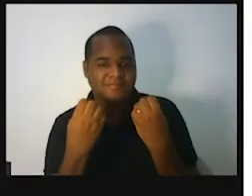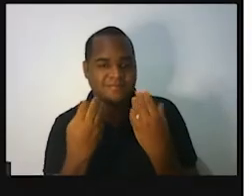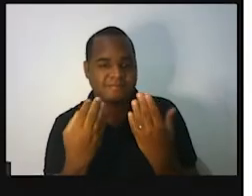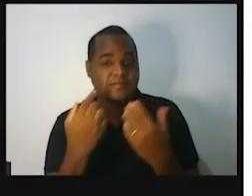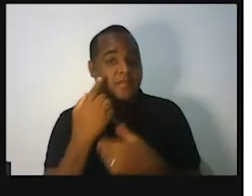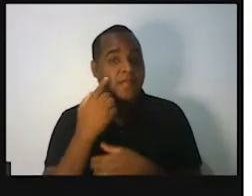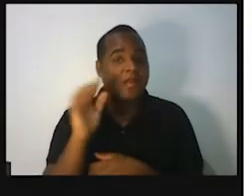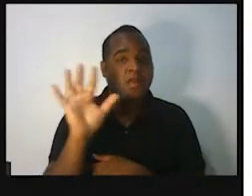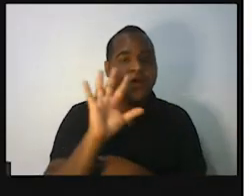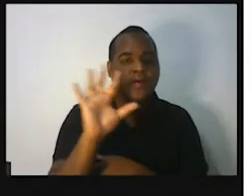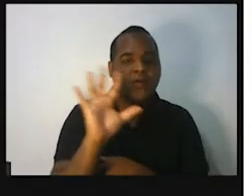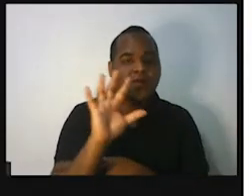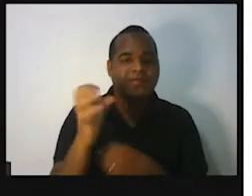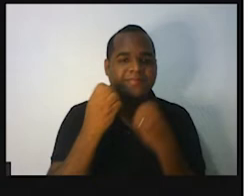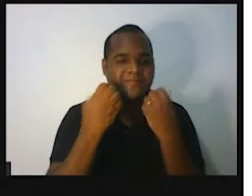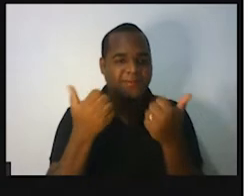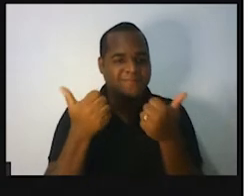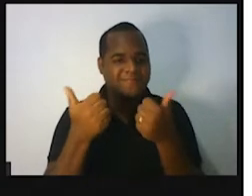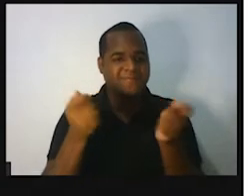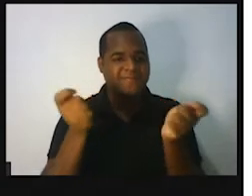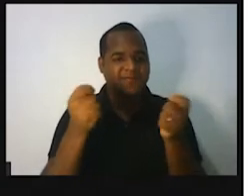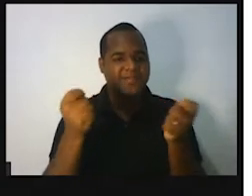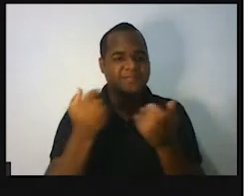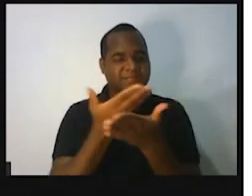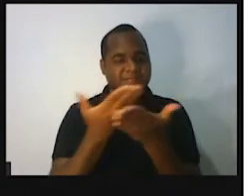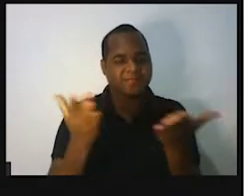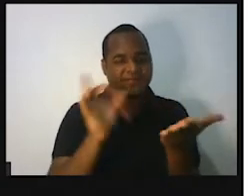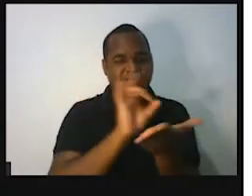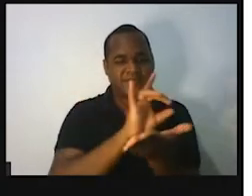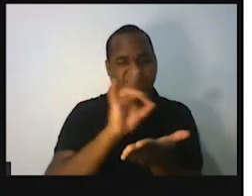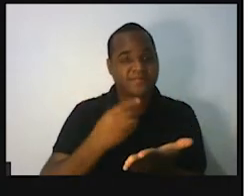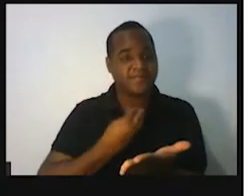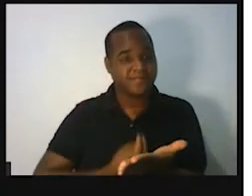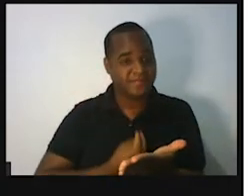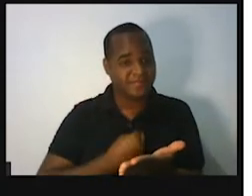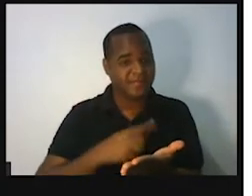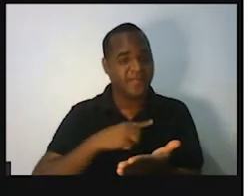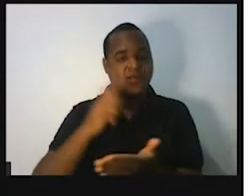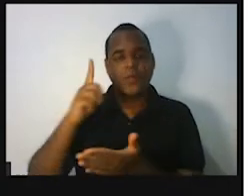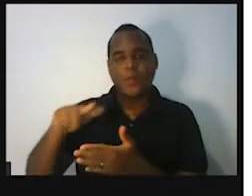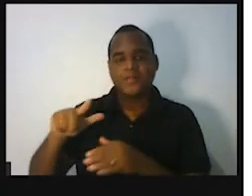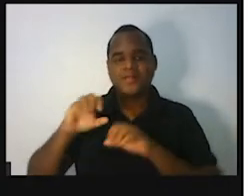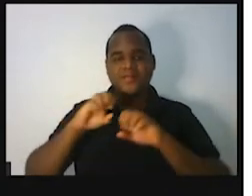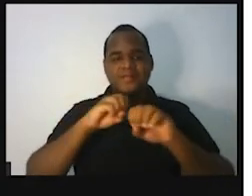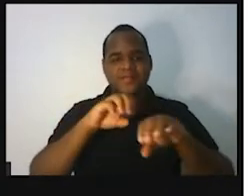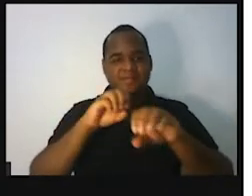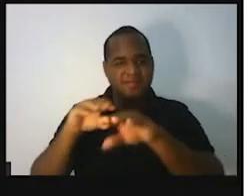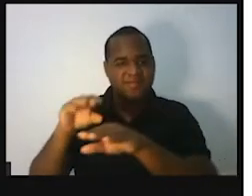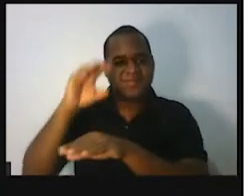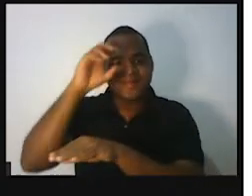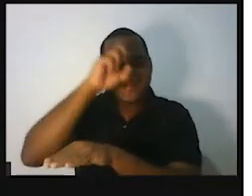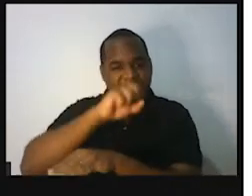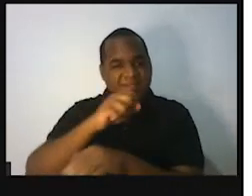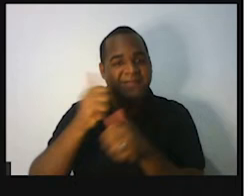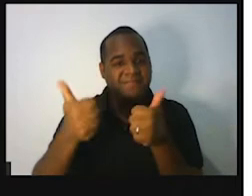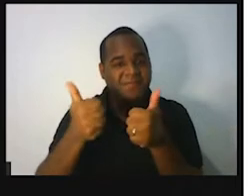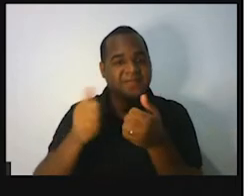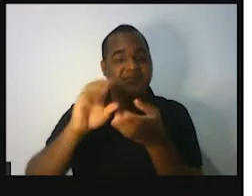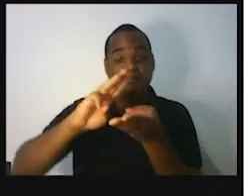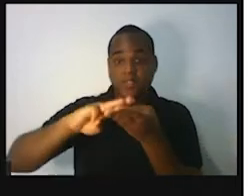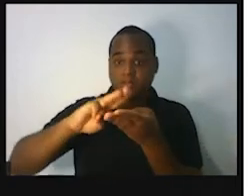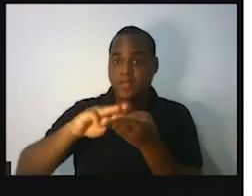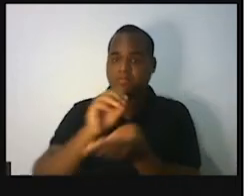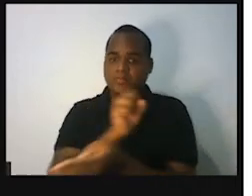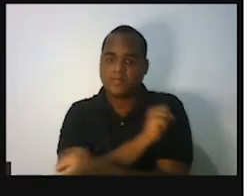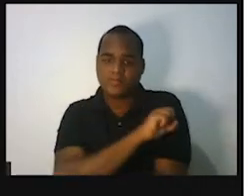Olá! Seja bem-vindo, seja bem-vinda a mais uma aula de matemática do oitavo e nono ano.